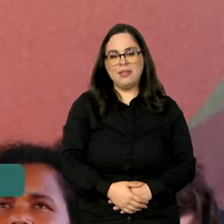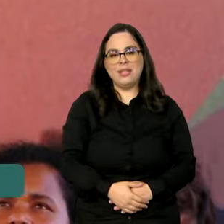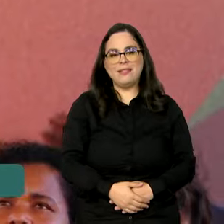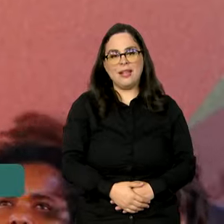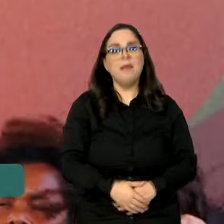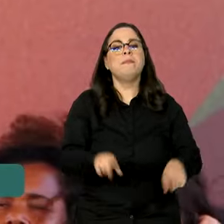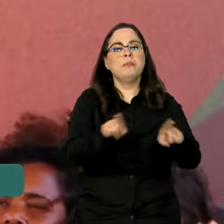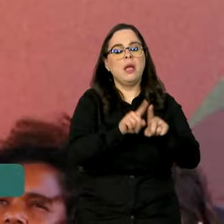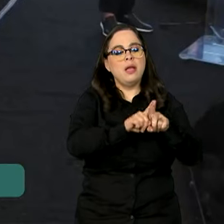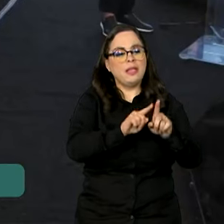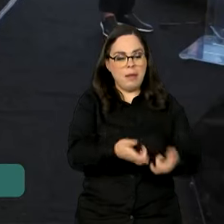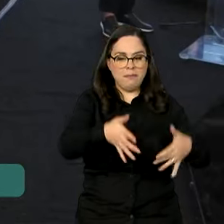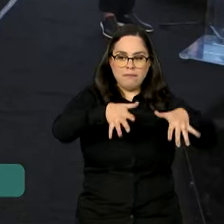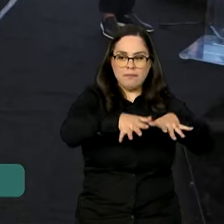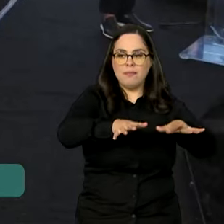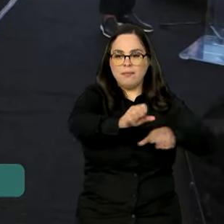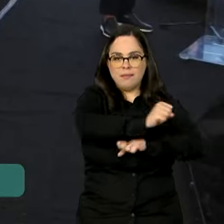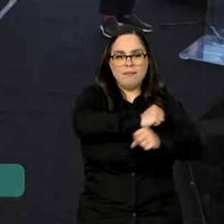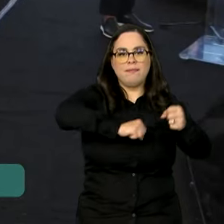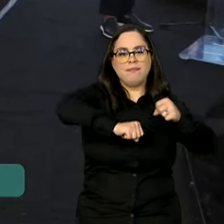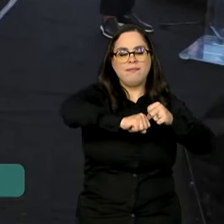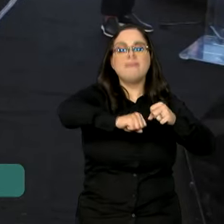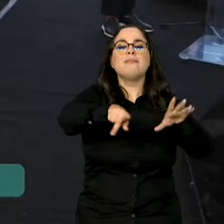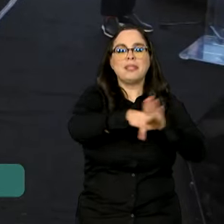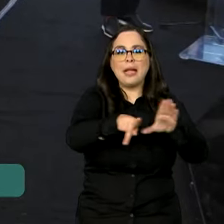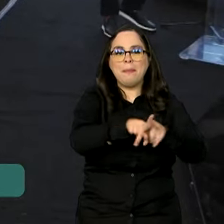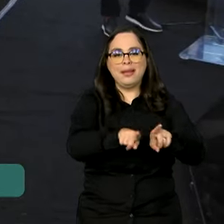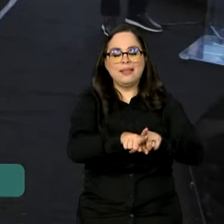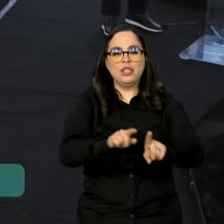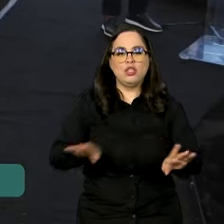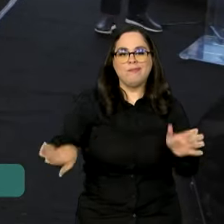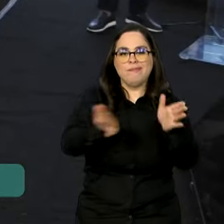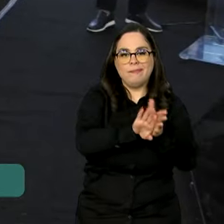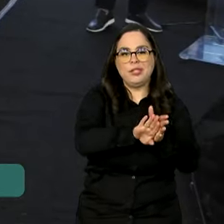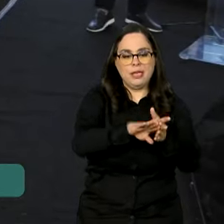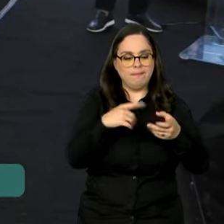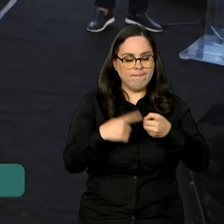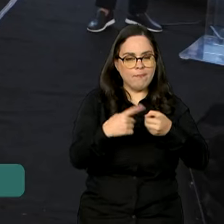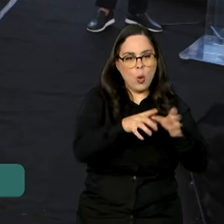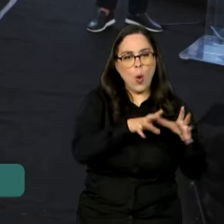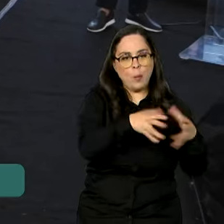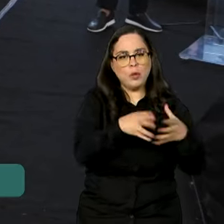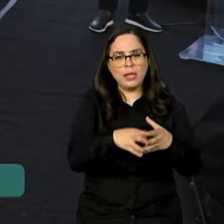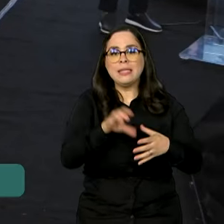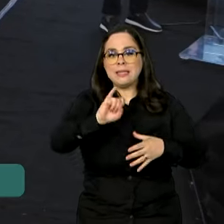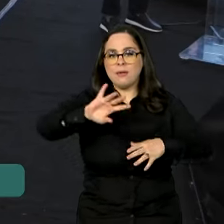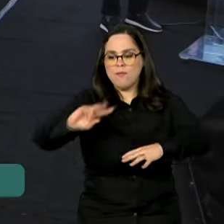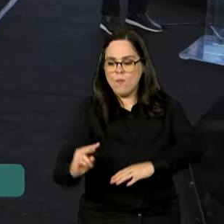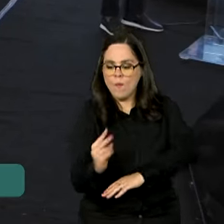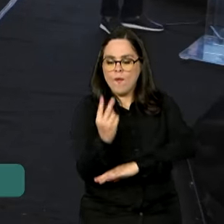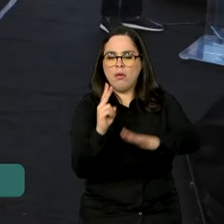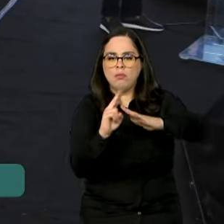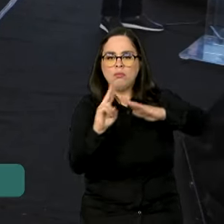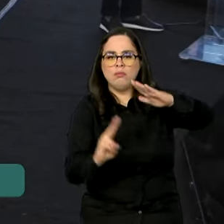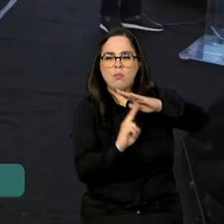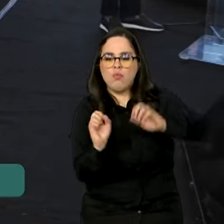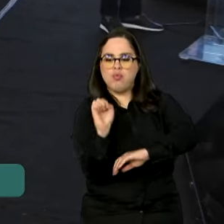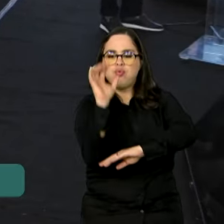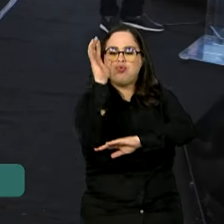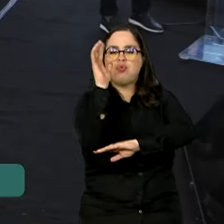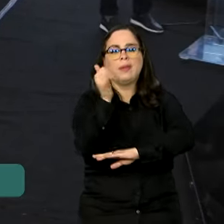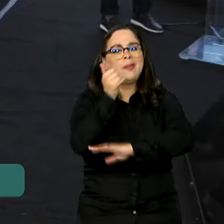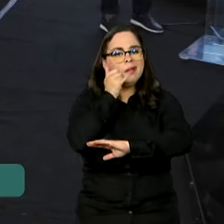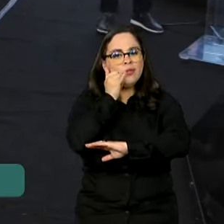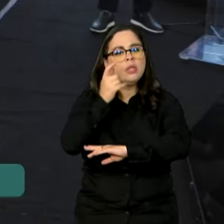também vai poder chegar nessas comunidades, presidente. Porque para uma empresa botar uma torre de telefonia e levar sinal e